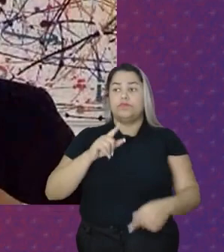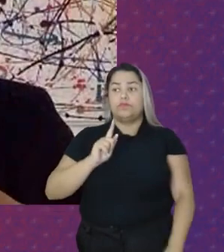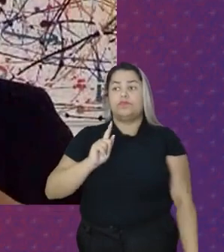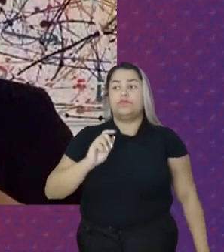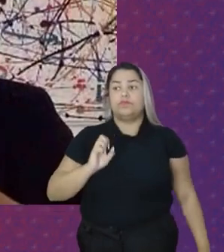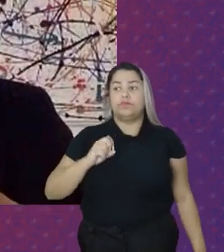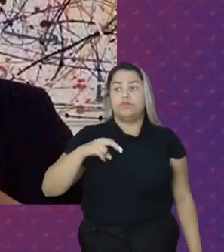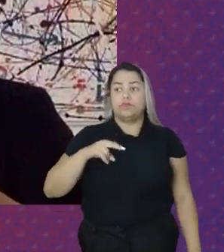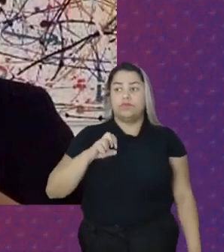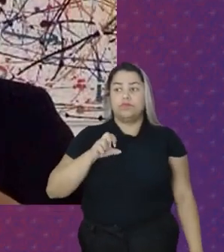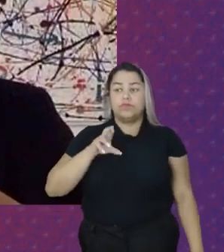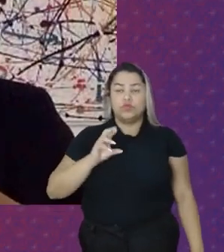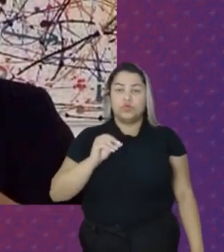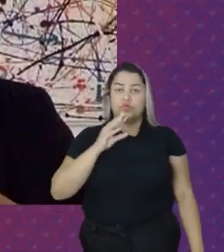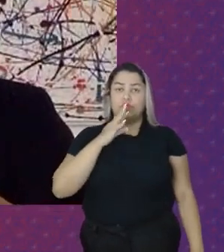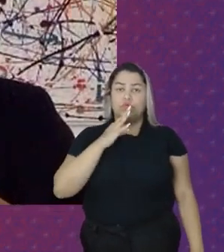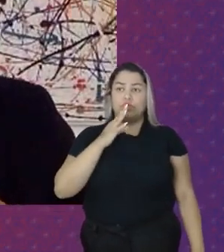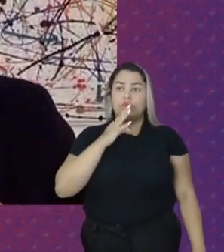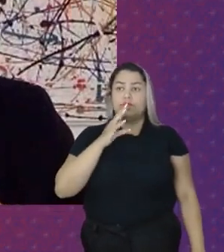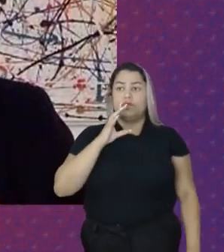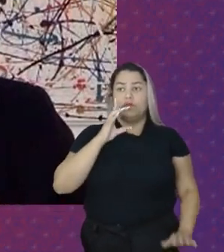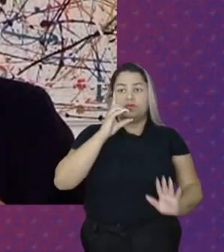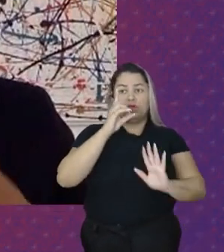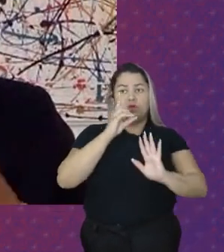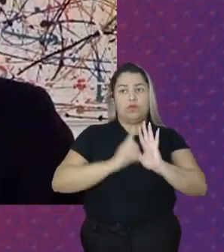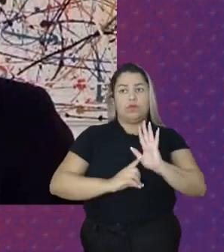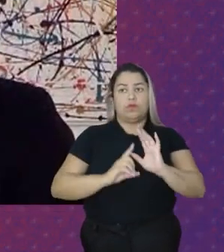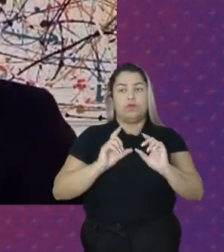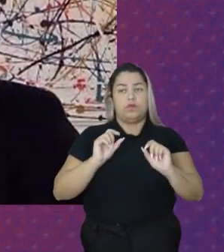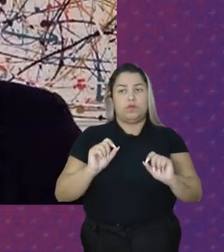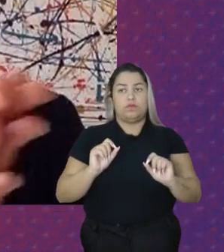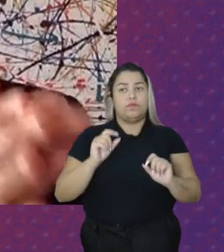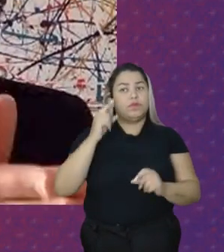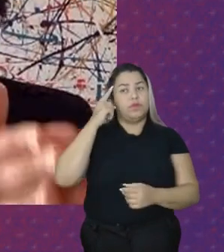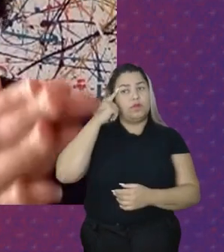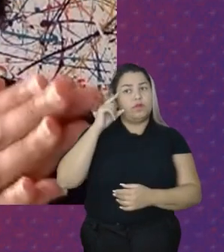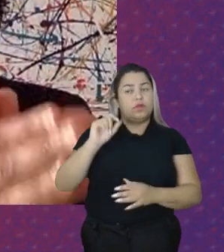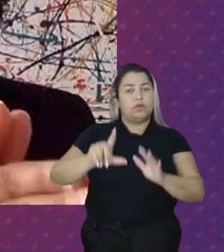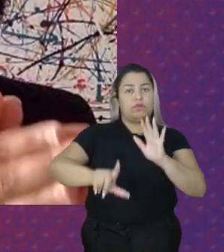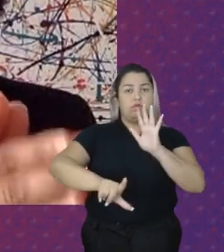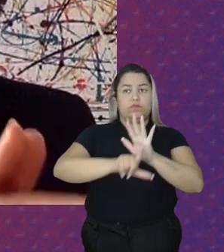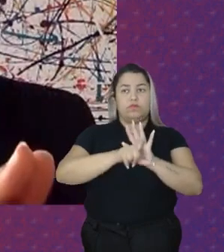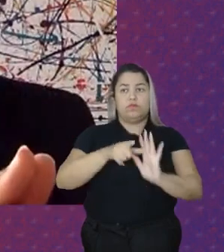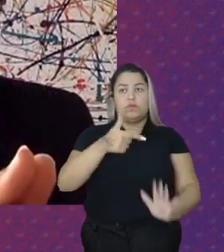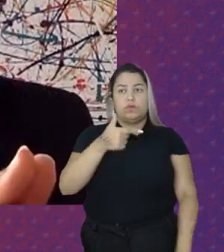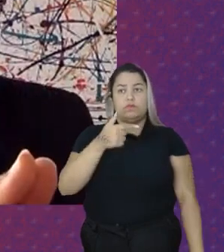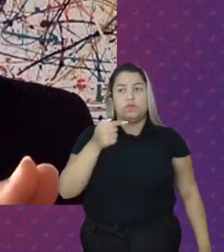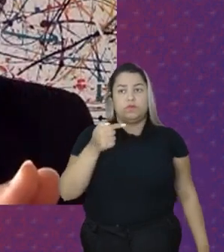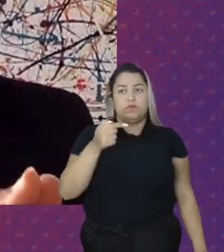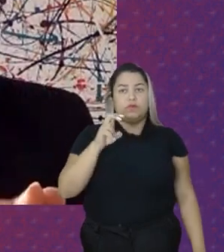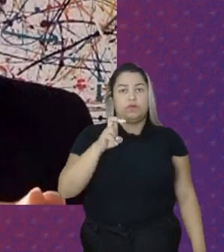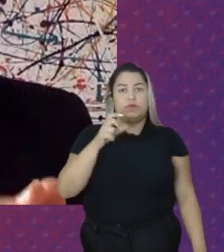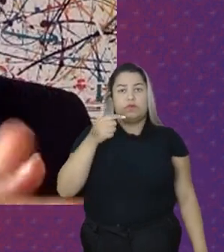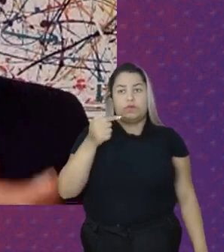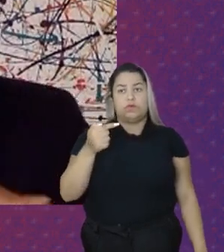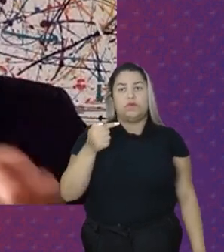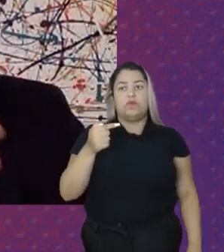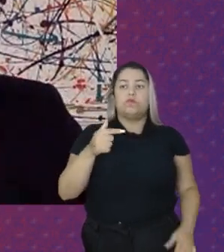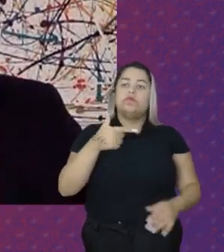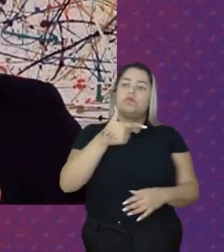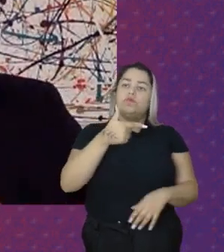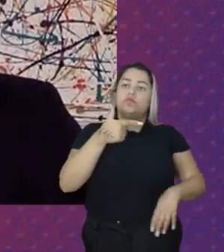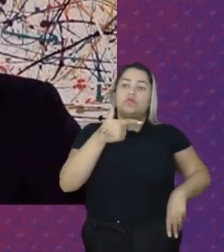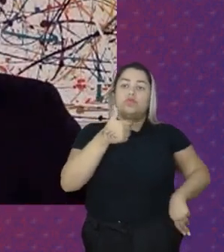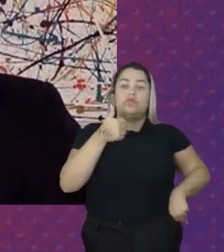Nos processos De reconhecimento De direitos É pensar Que a lei 2757 De